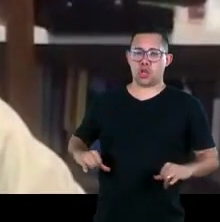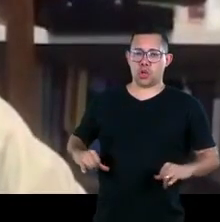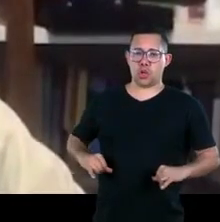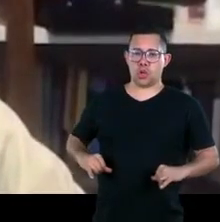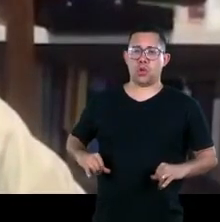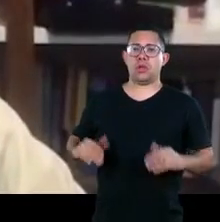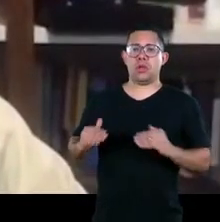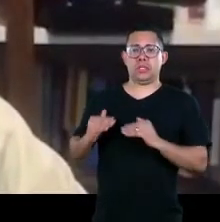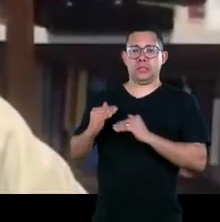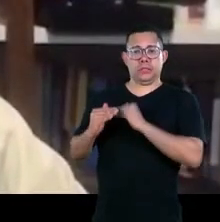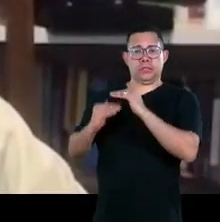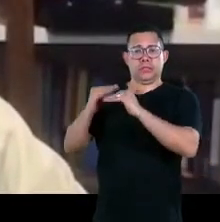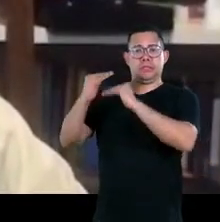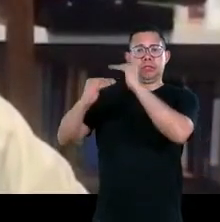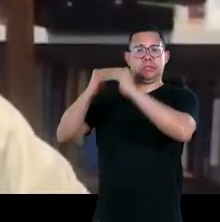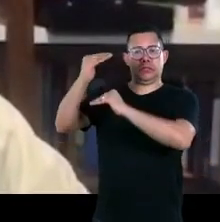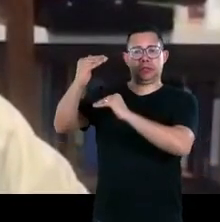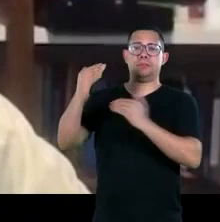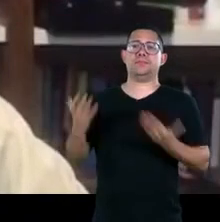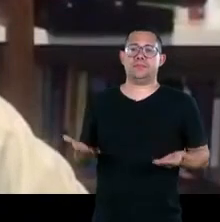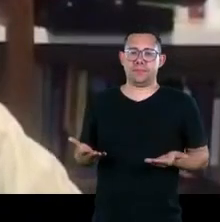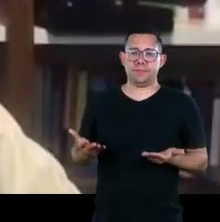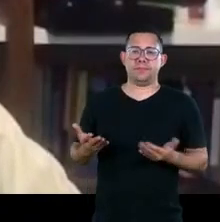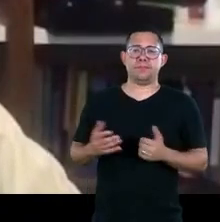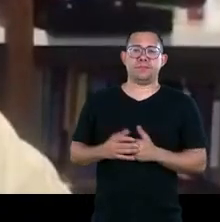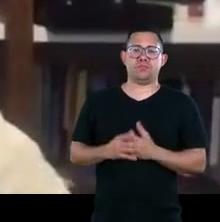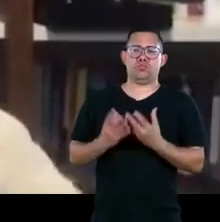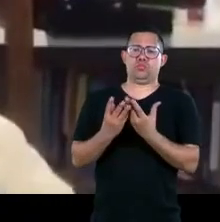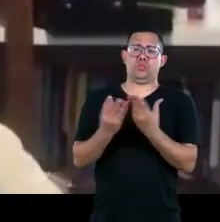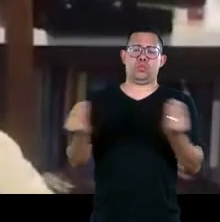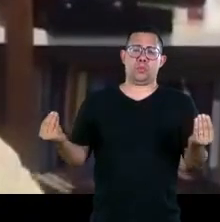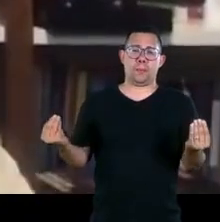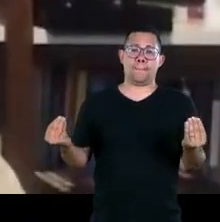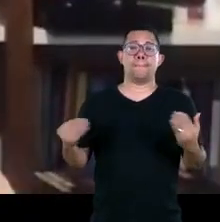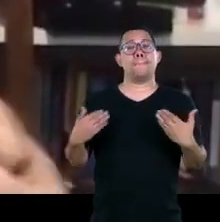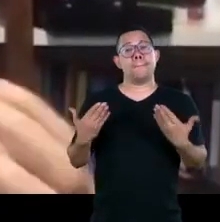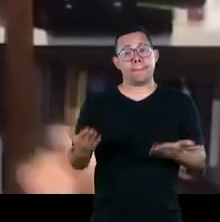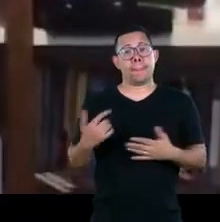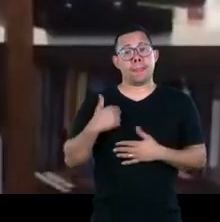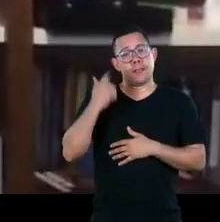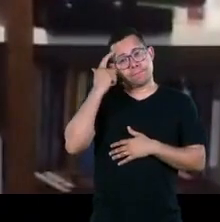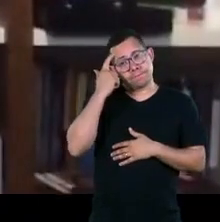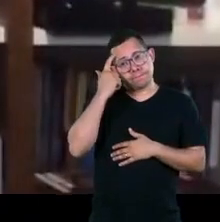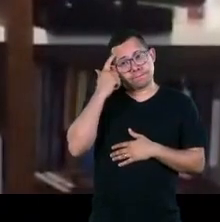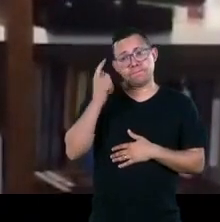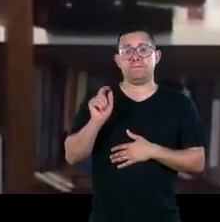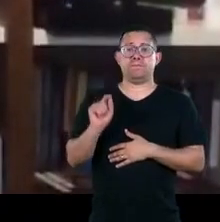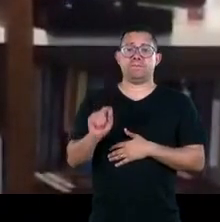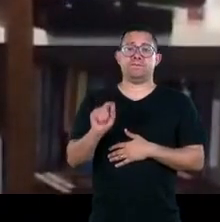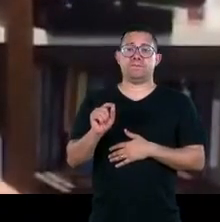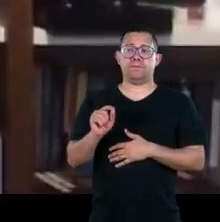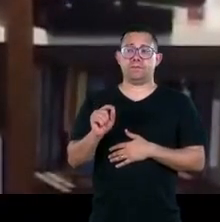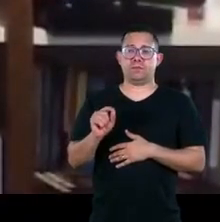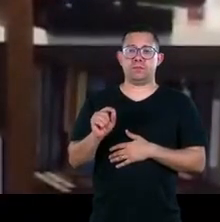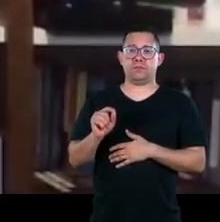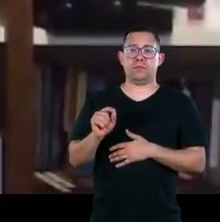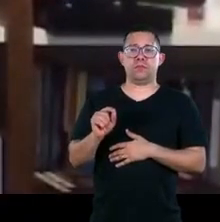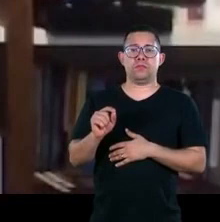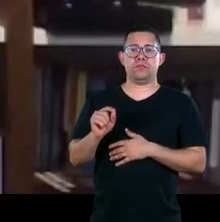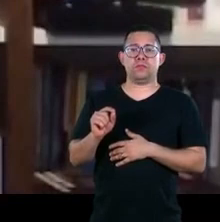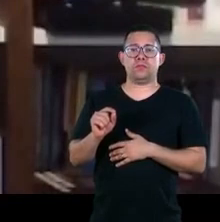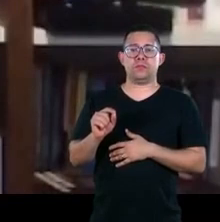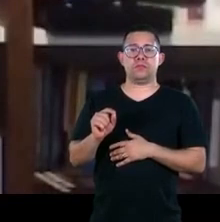bastante eu diria no primeiro momento cresceu a ponto de você ter um conjunto maior de doações e uma